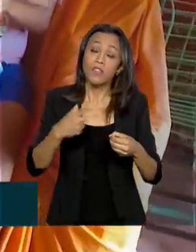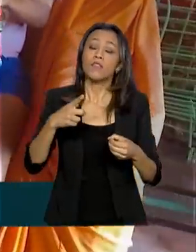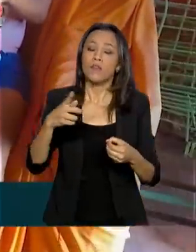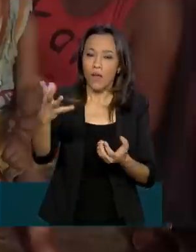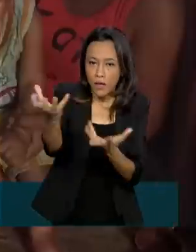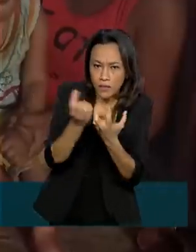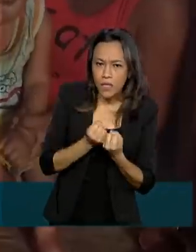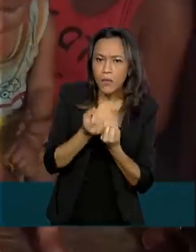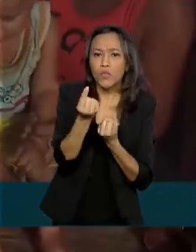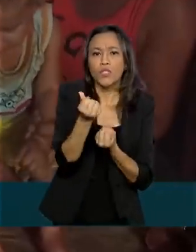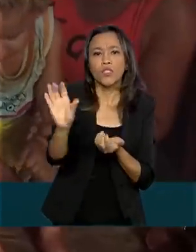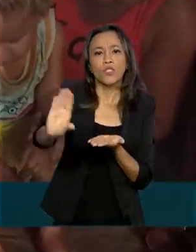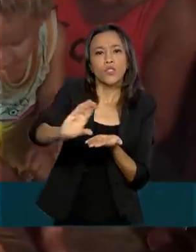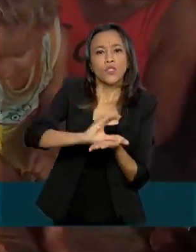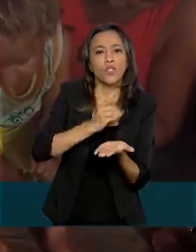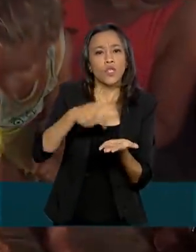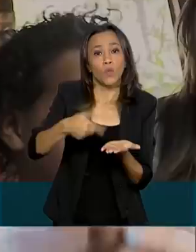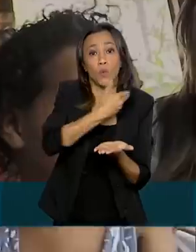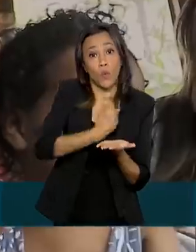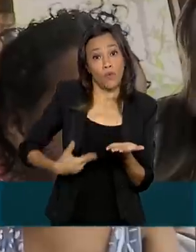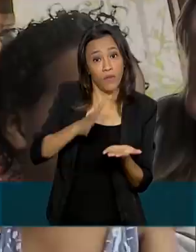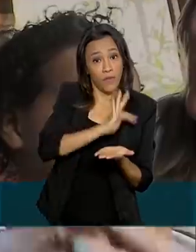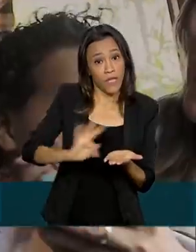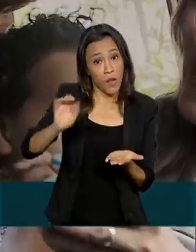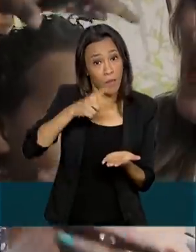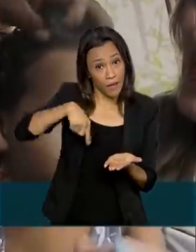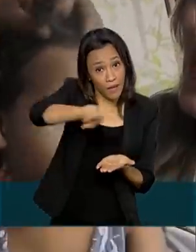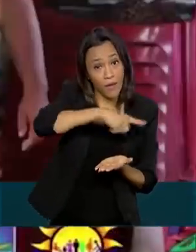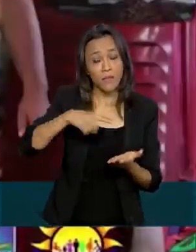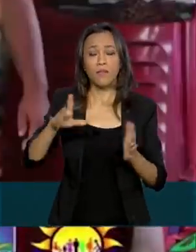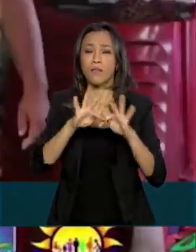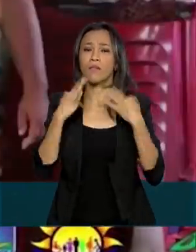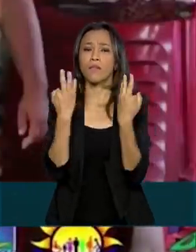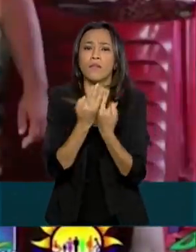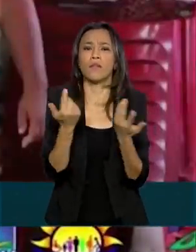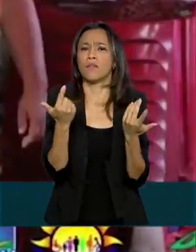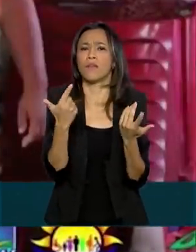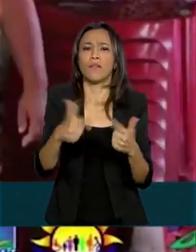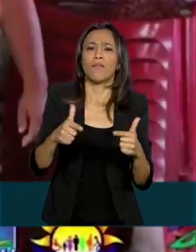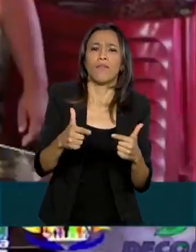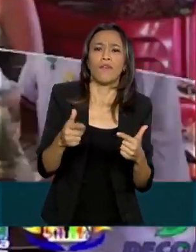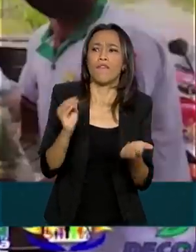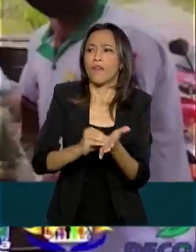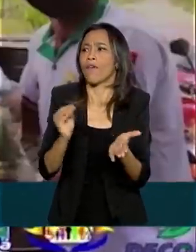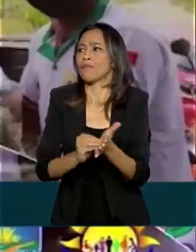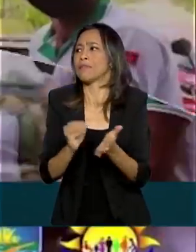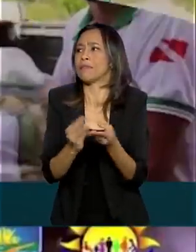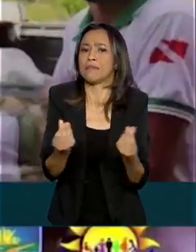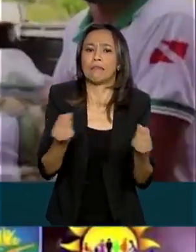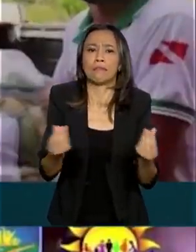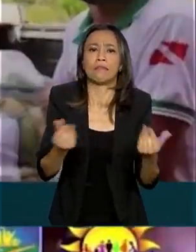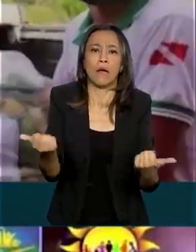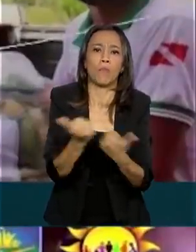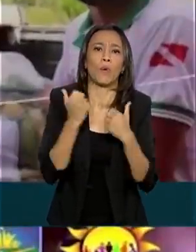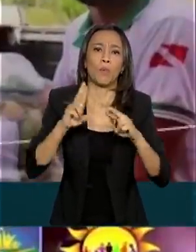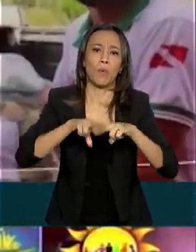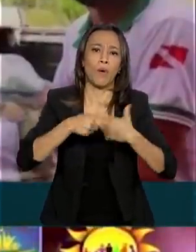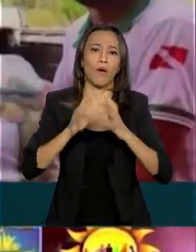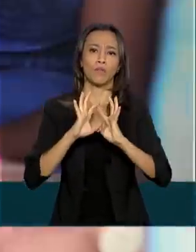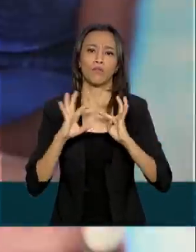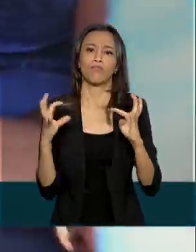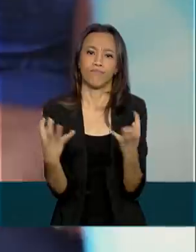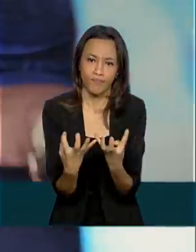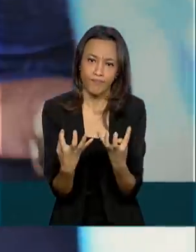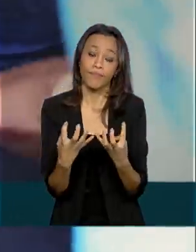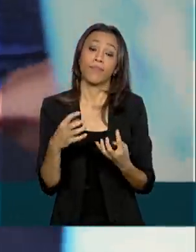do governo federal para que as famílias não fiquem desassistidas nesse momento de isolamento social. E os